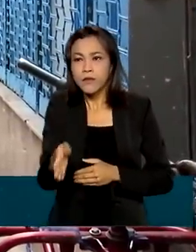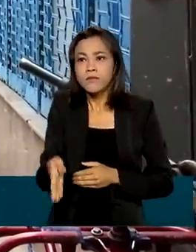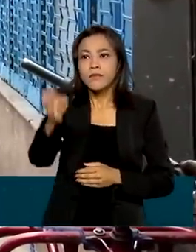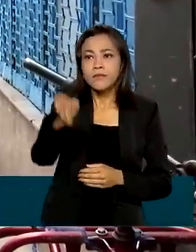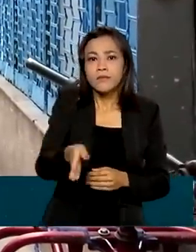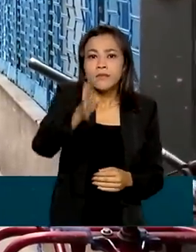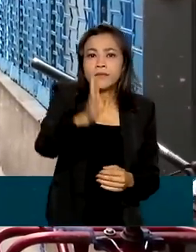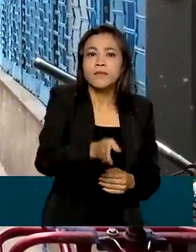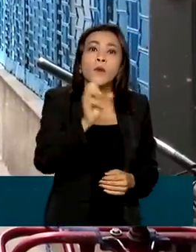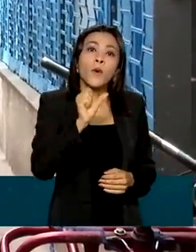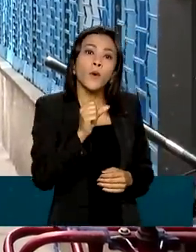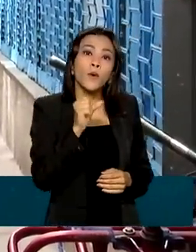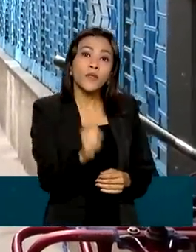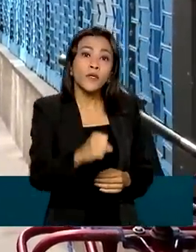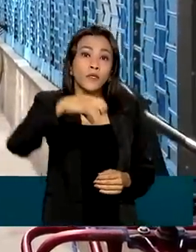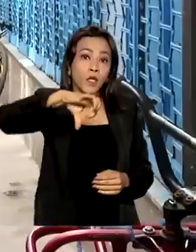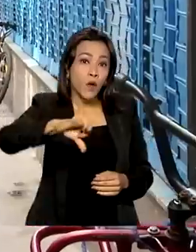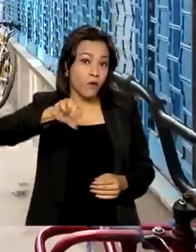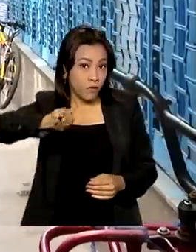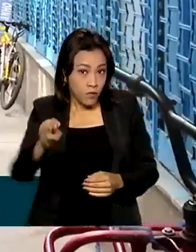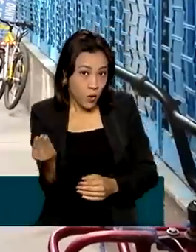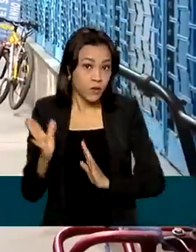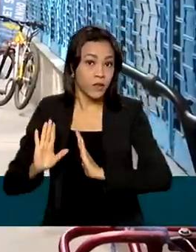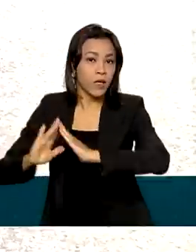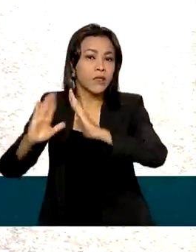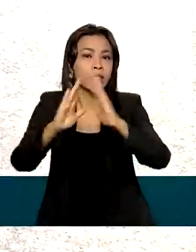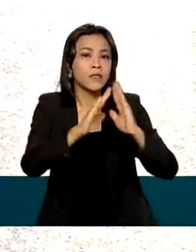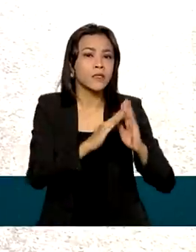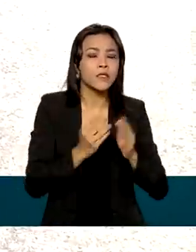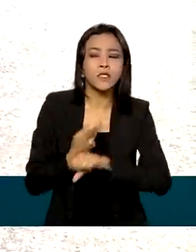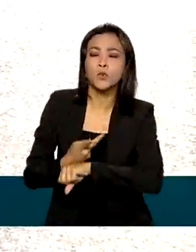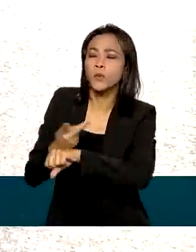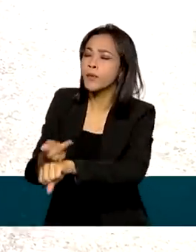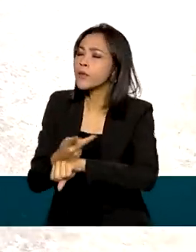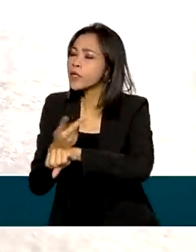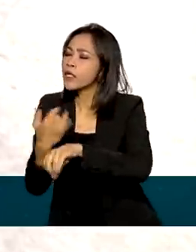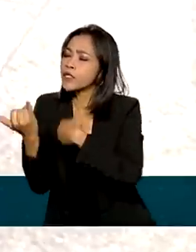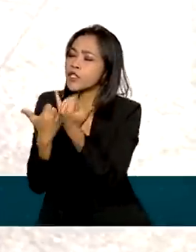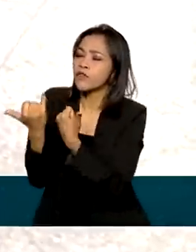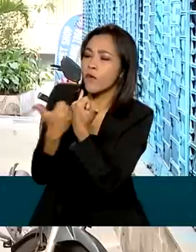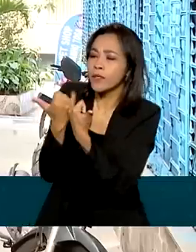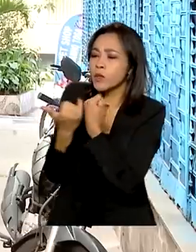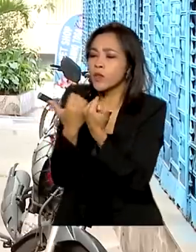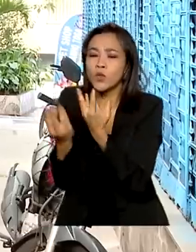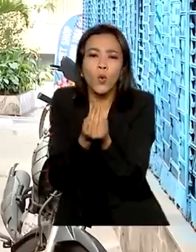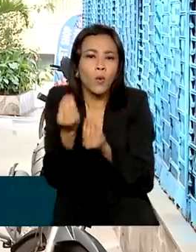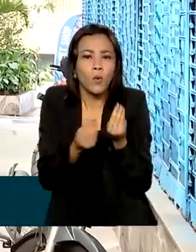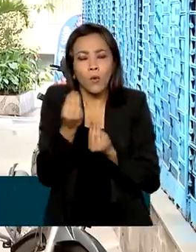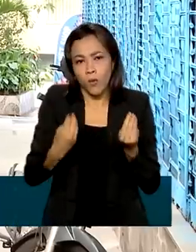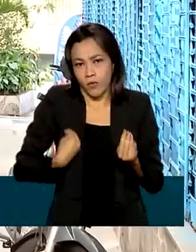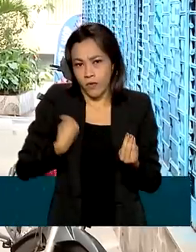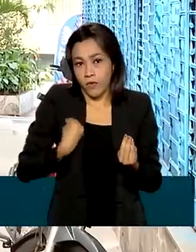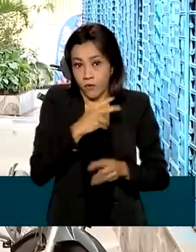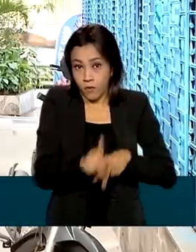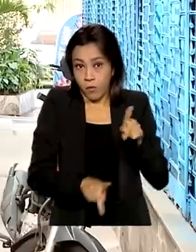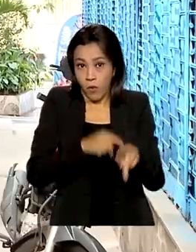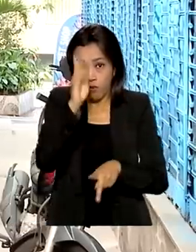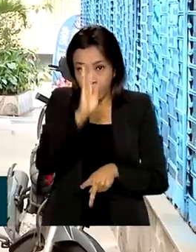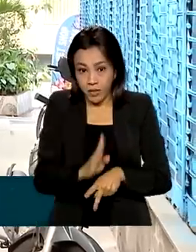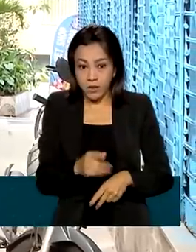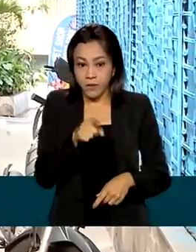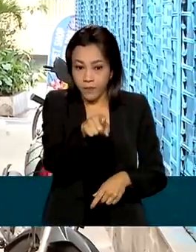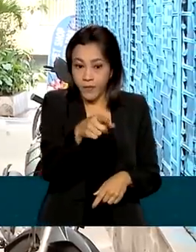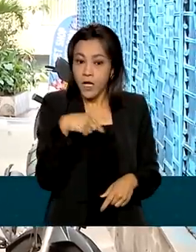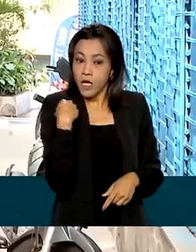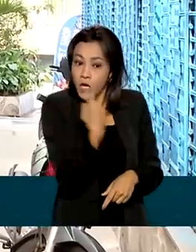89 milhões de endereços em busca de informações sobre como vivem os brasileiros. Por mais que seja uma parte singela, que